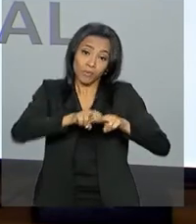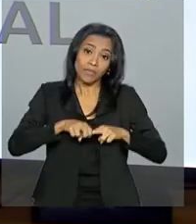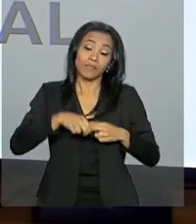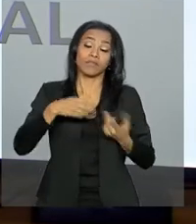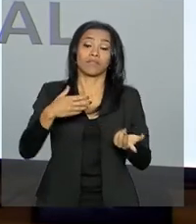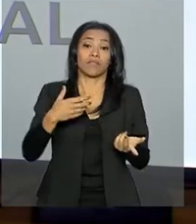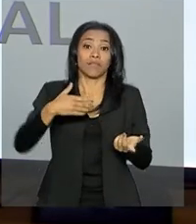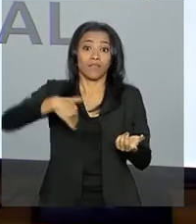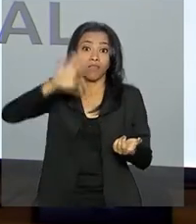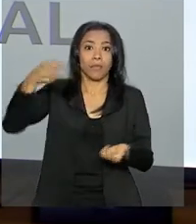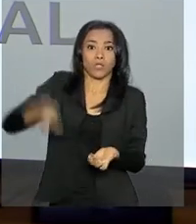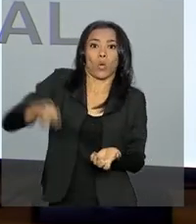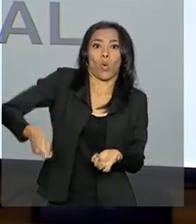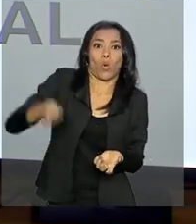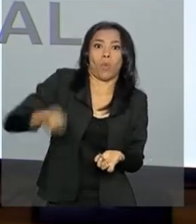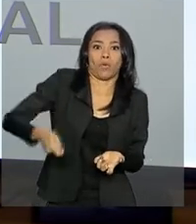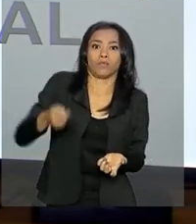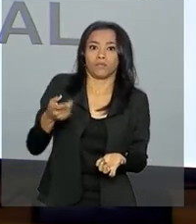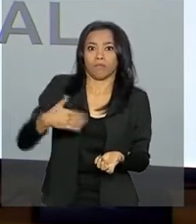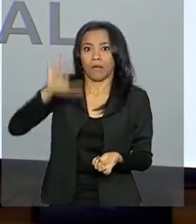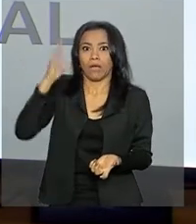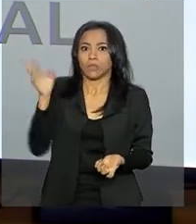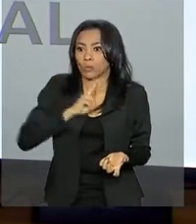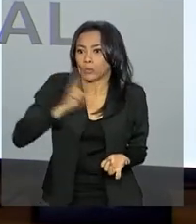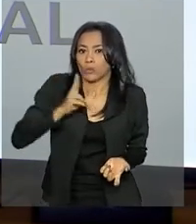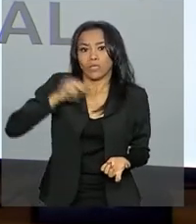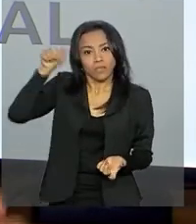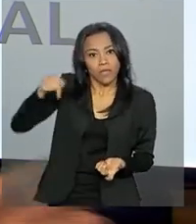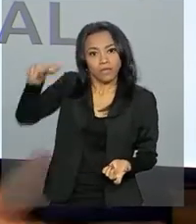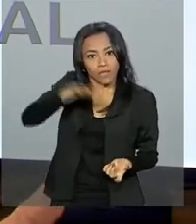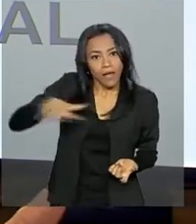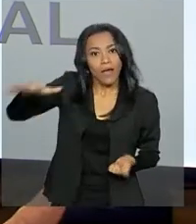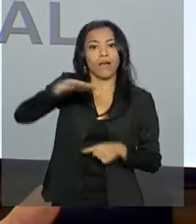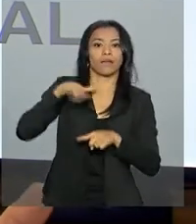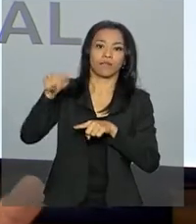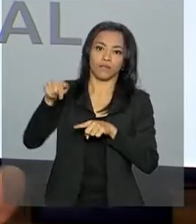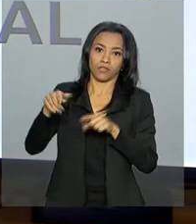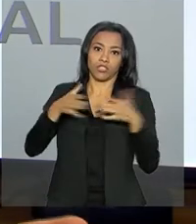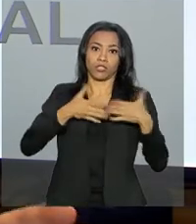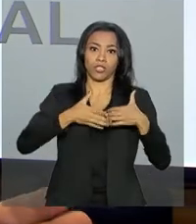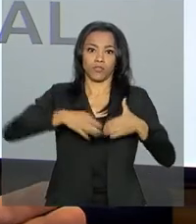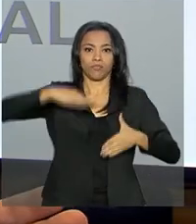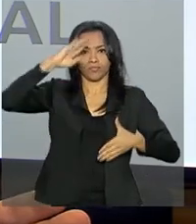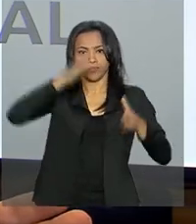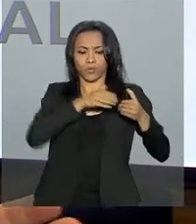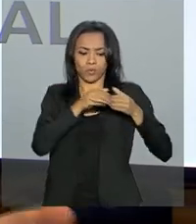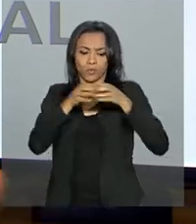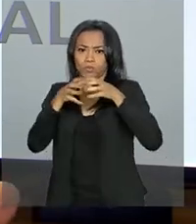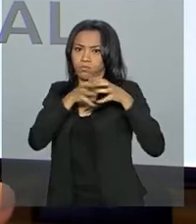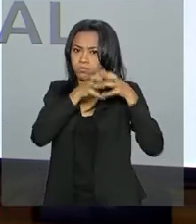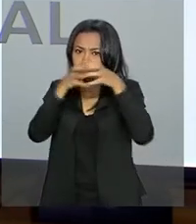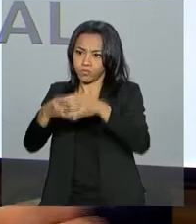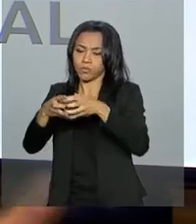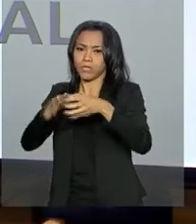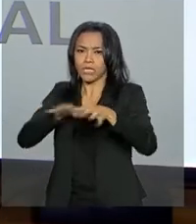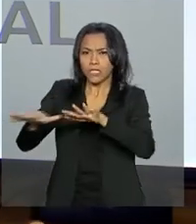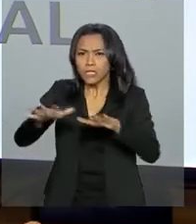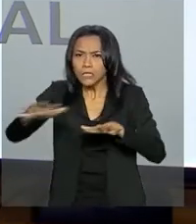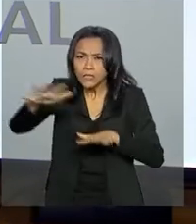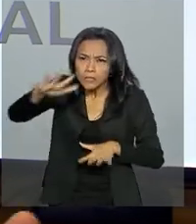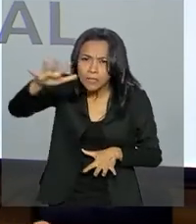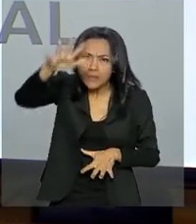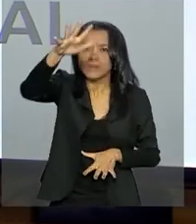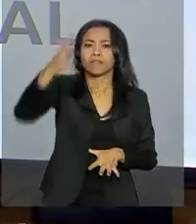demanda maior, uma cobrança maior no que diz respeito às ações emergenciais, cujos resultados podem ser